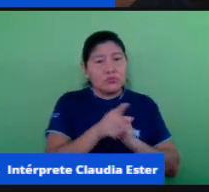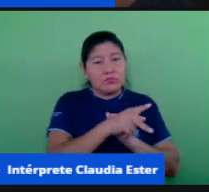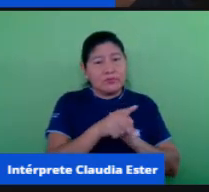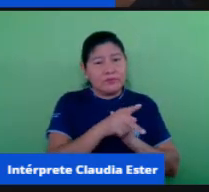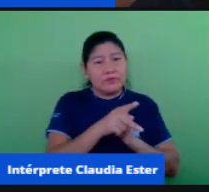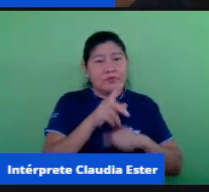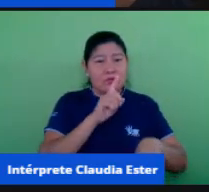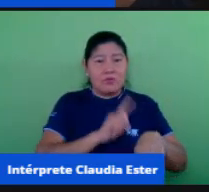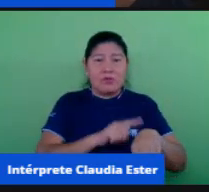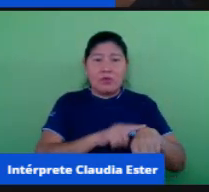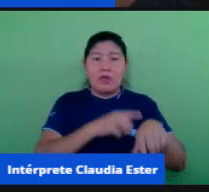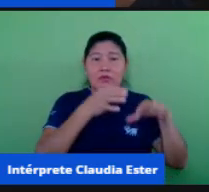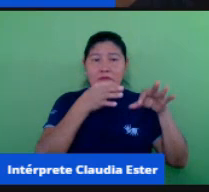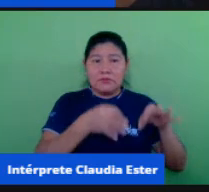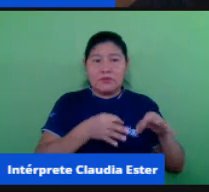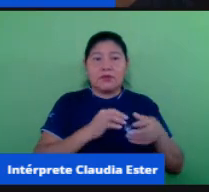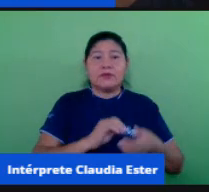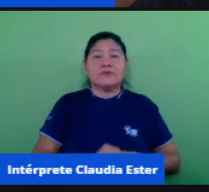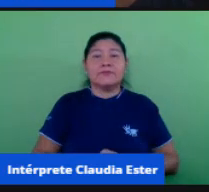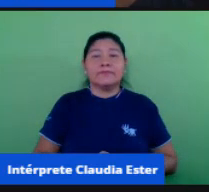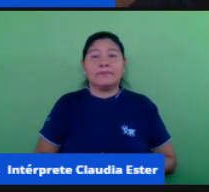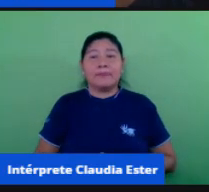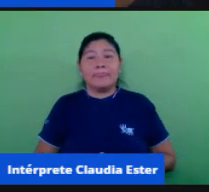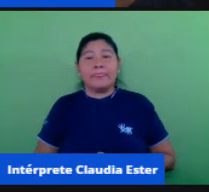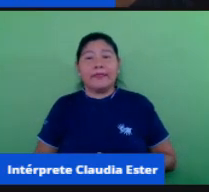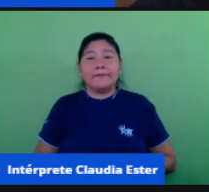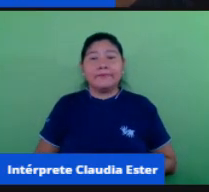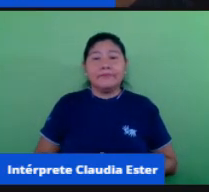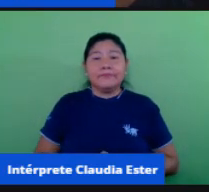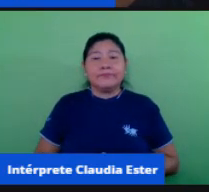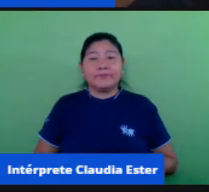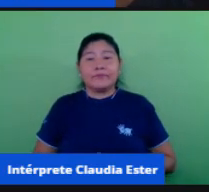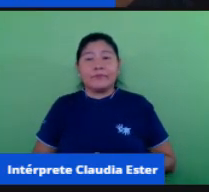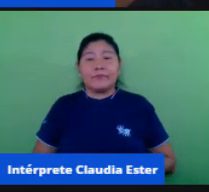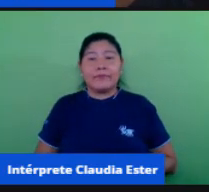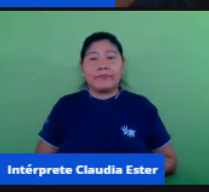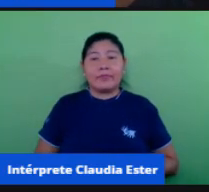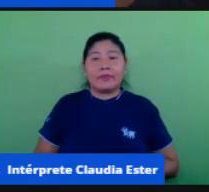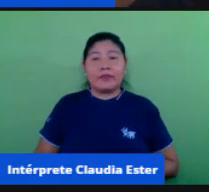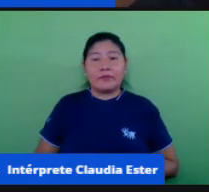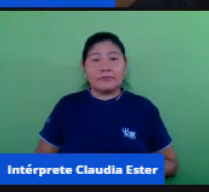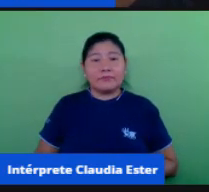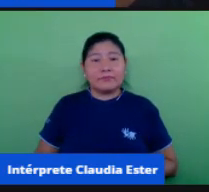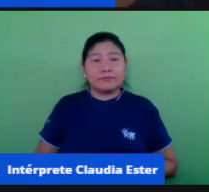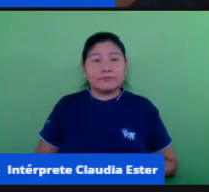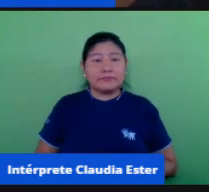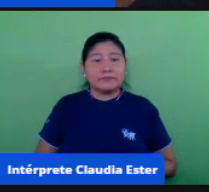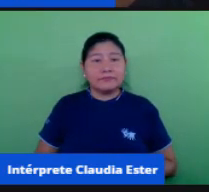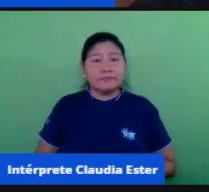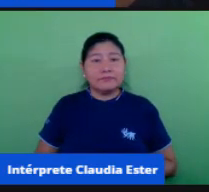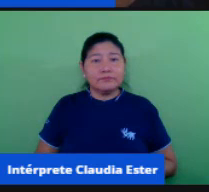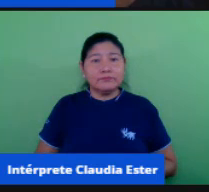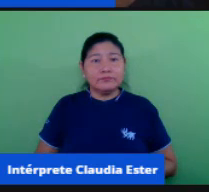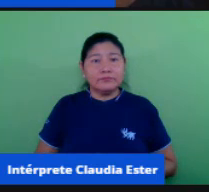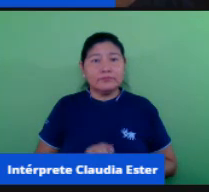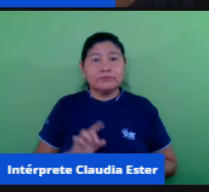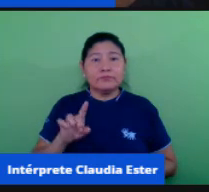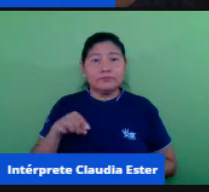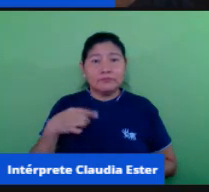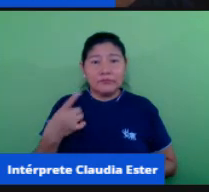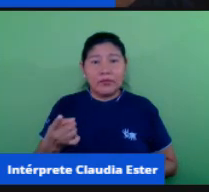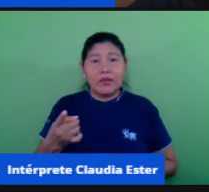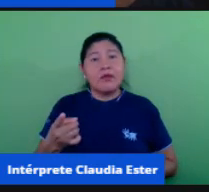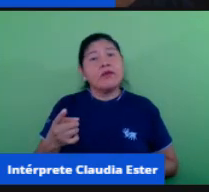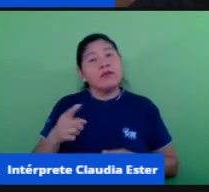bom vamos adiante então com vamos continuando diálogo sobre as aulas